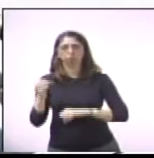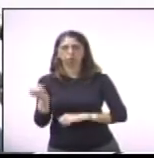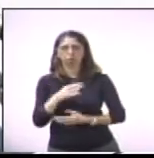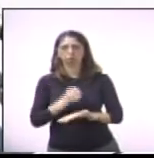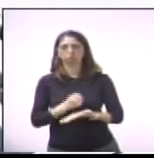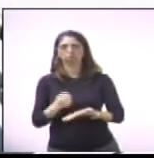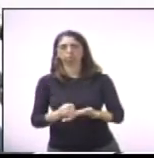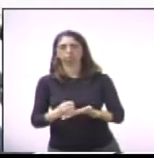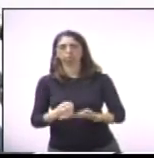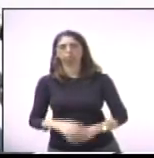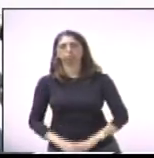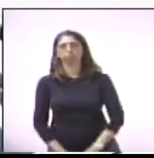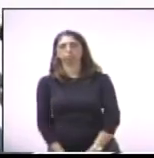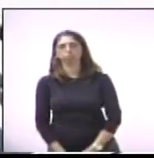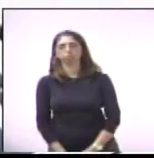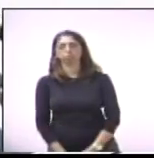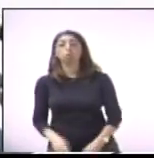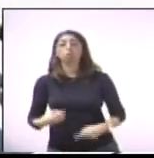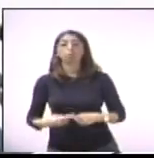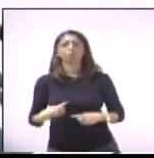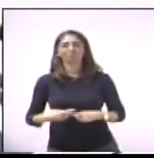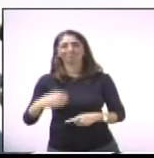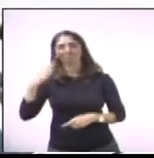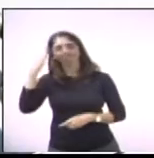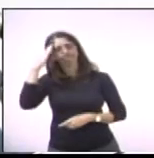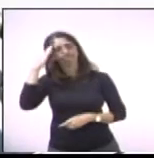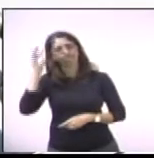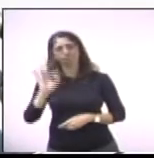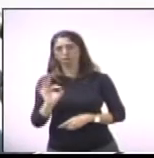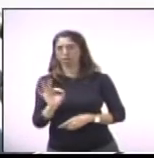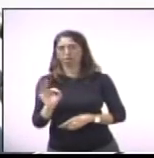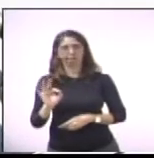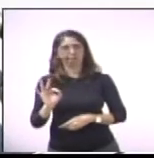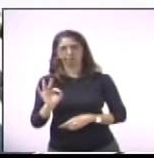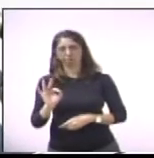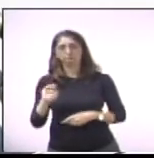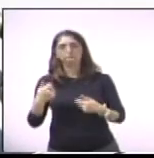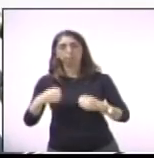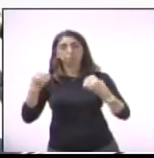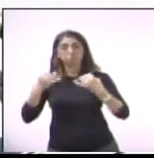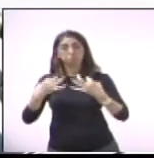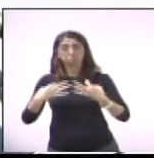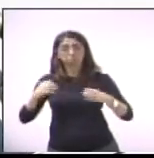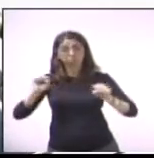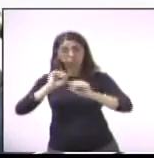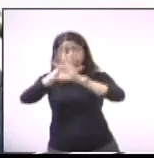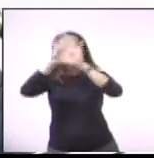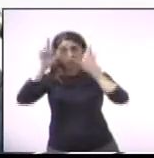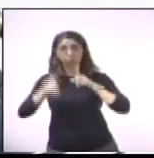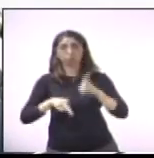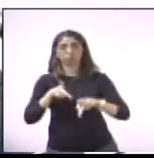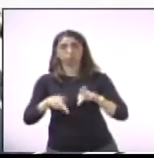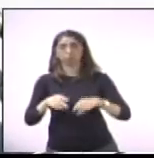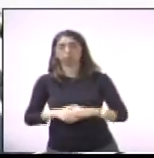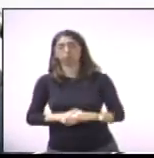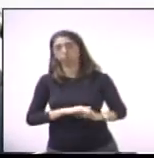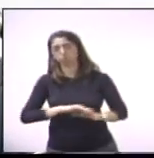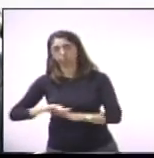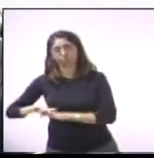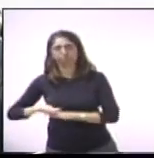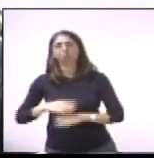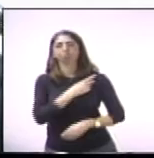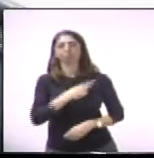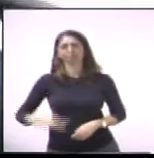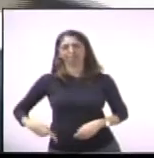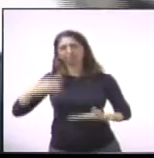obscuridão que teve durante a gestão do antigo secretário de habitação. Muito obrigado, presidente.